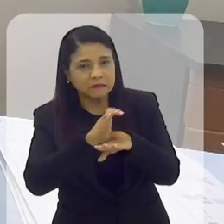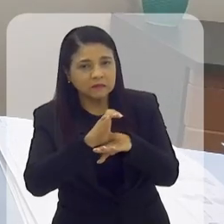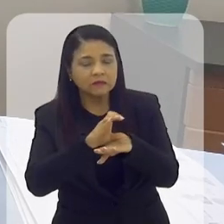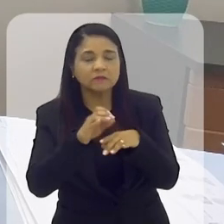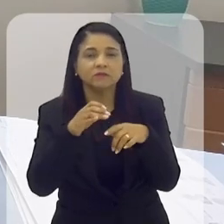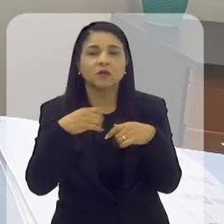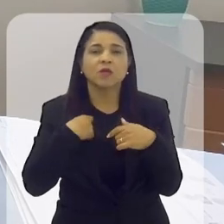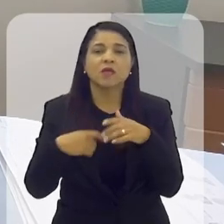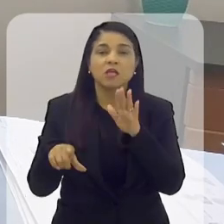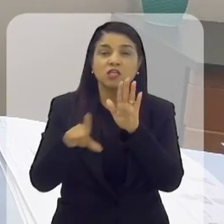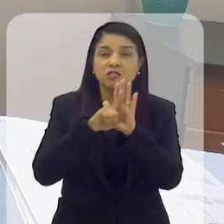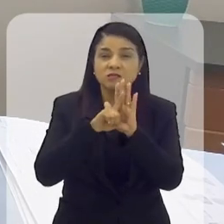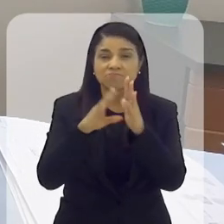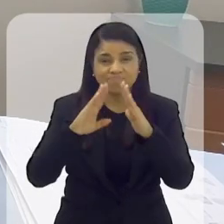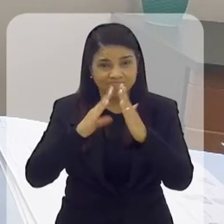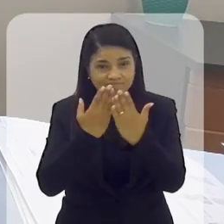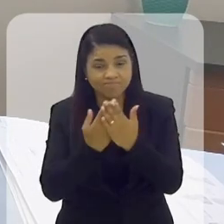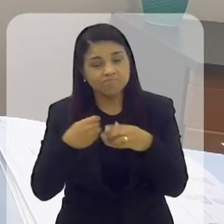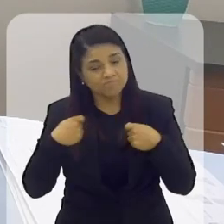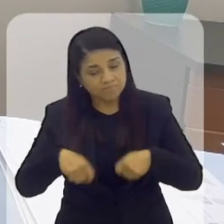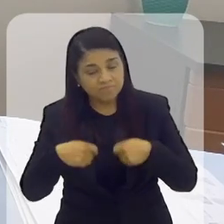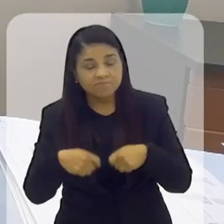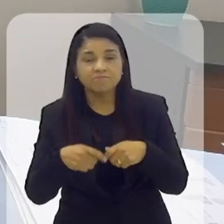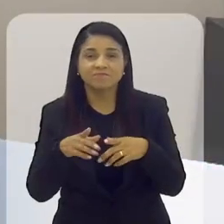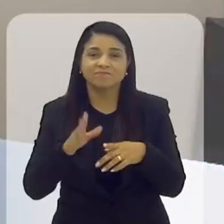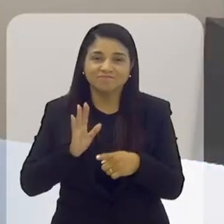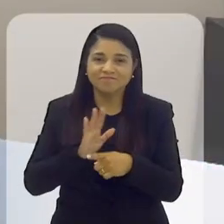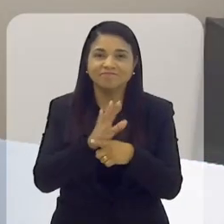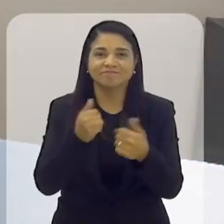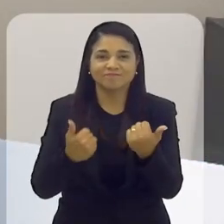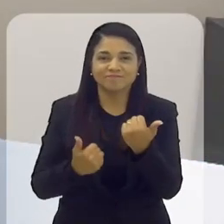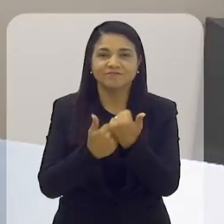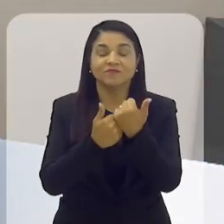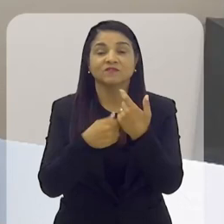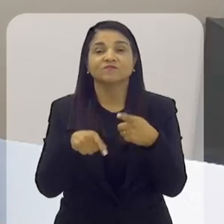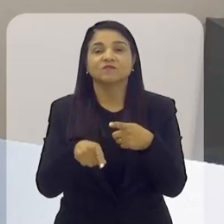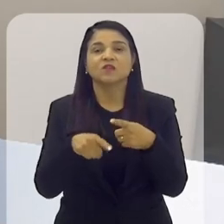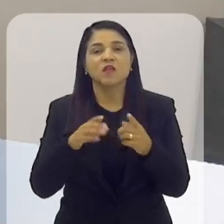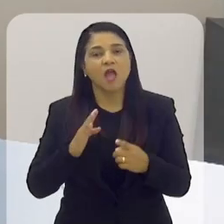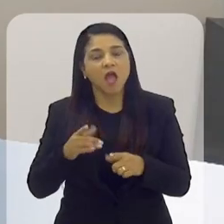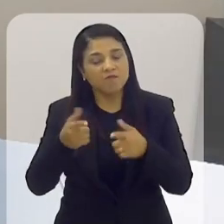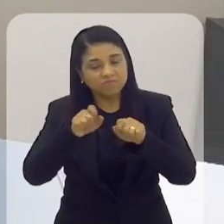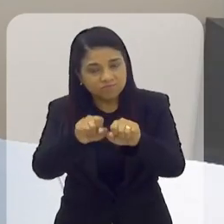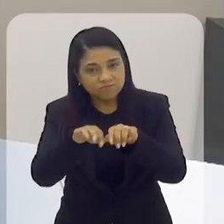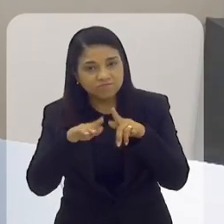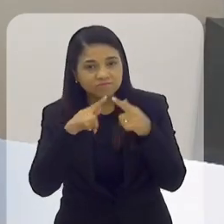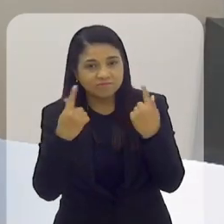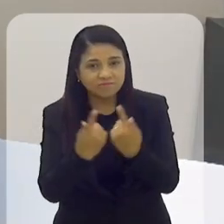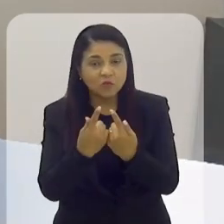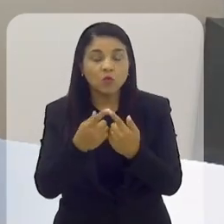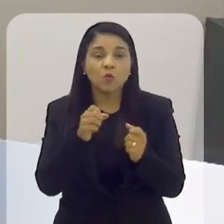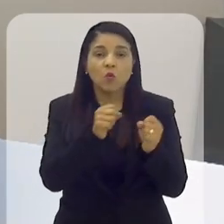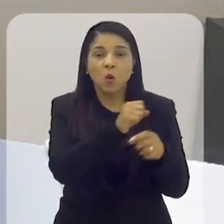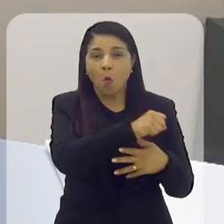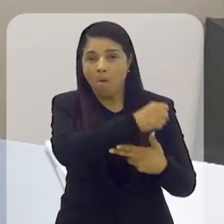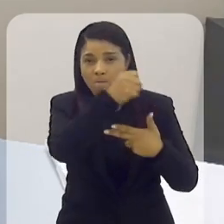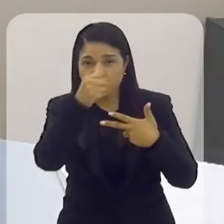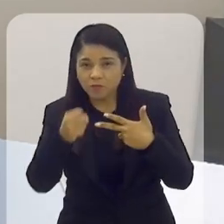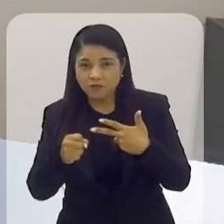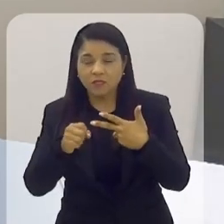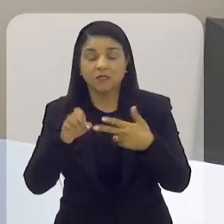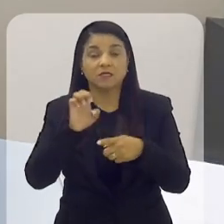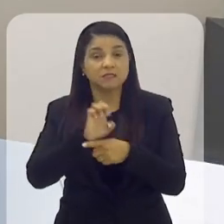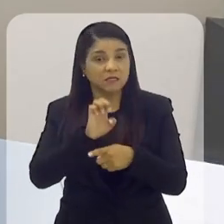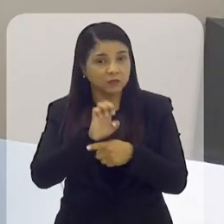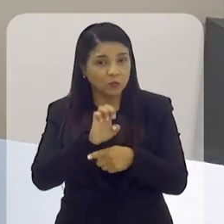ter capacitação e a Escola do Legislativo tem procurado fazer isso. O nosso papel é aproximar a Assembleia Legislativa, é aproximar o poder